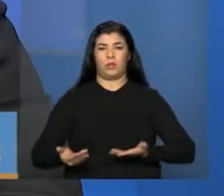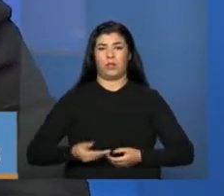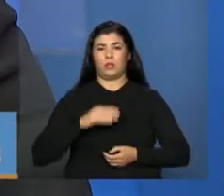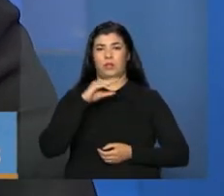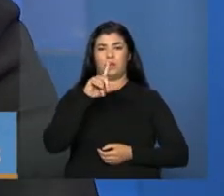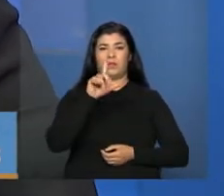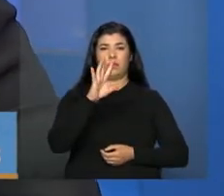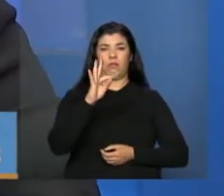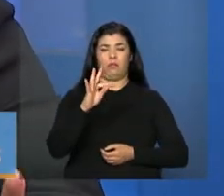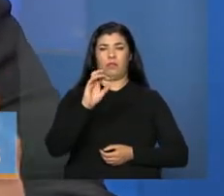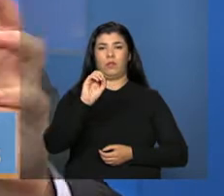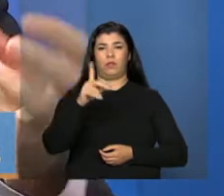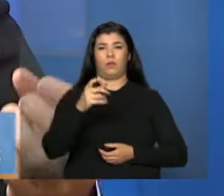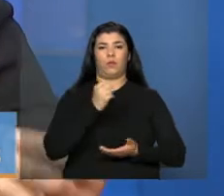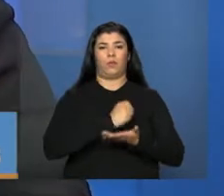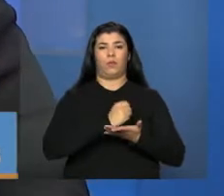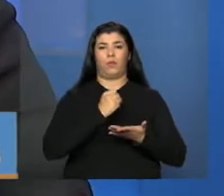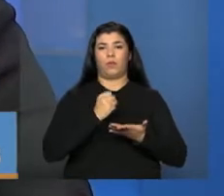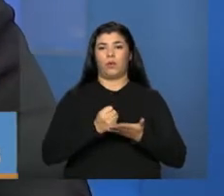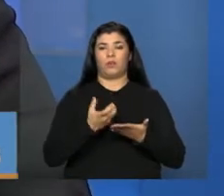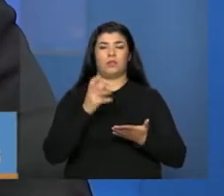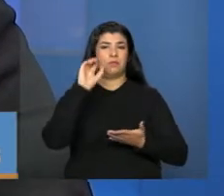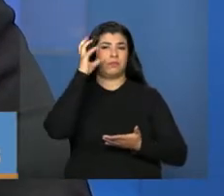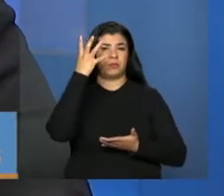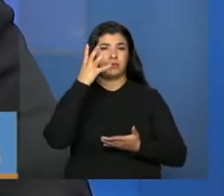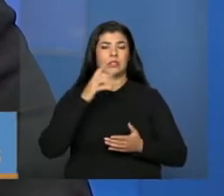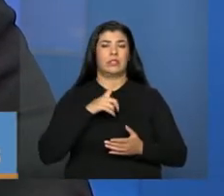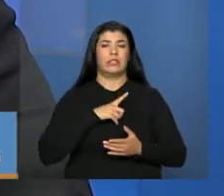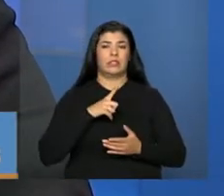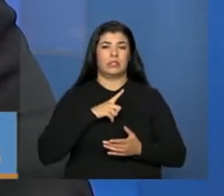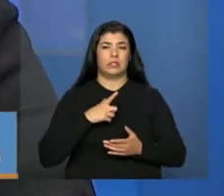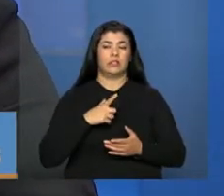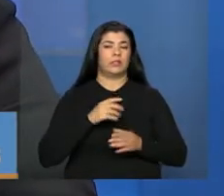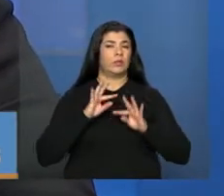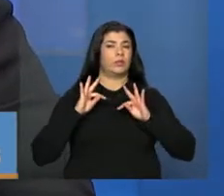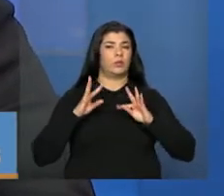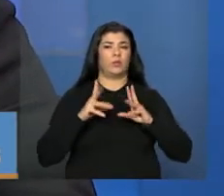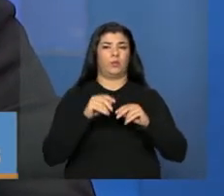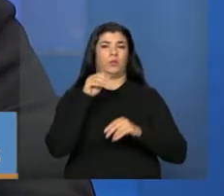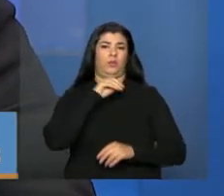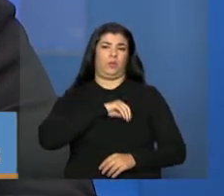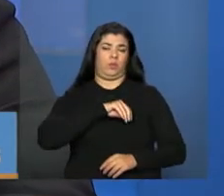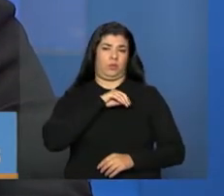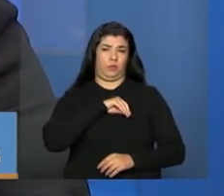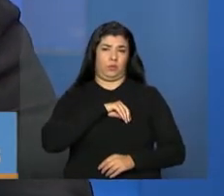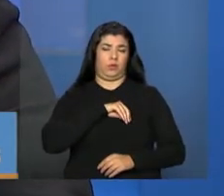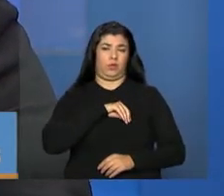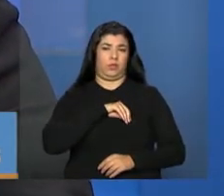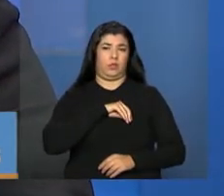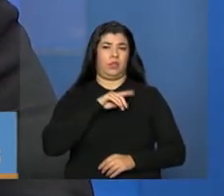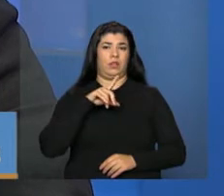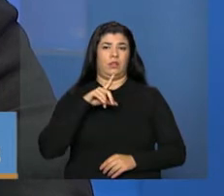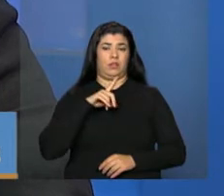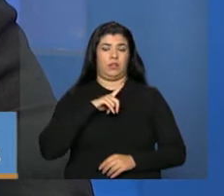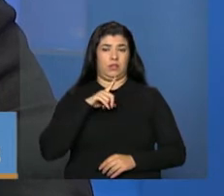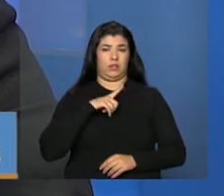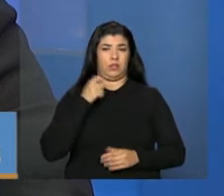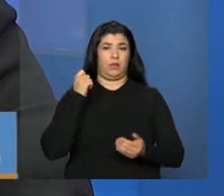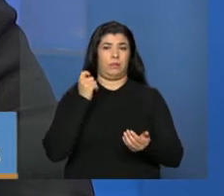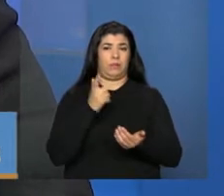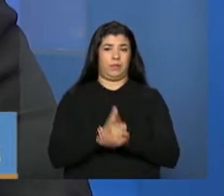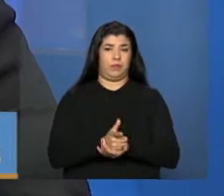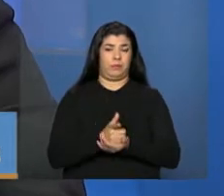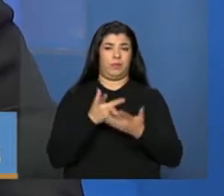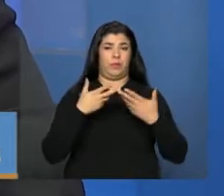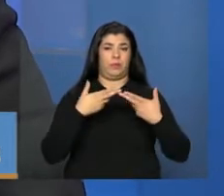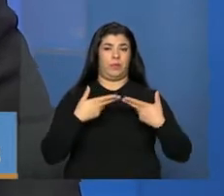temporário, toda a remuneração dele está apta a ser custeada com o recurso federal,